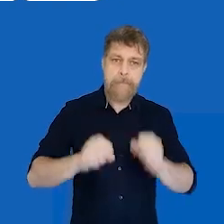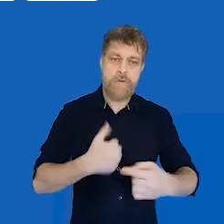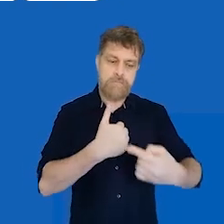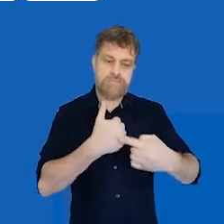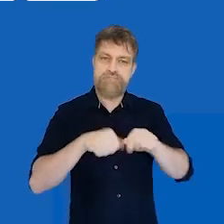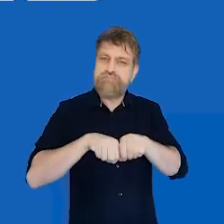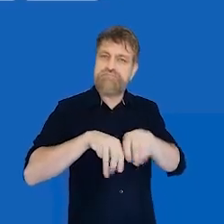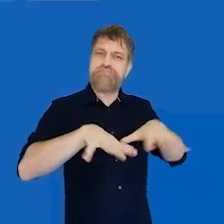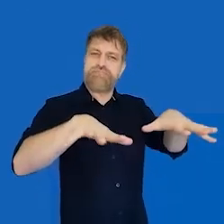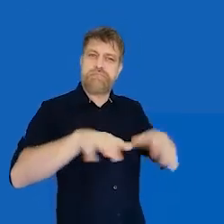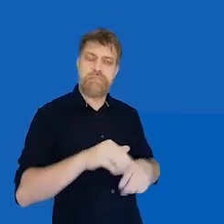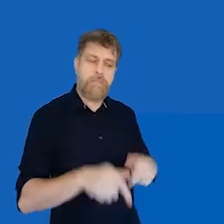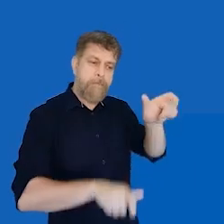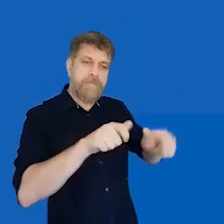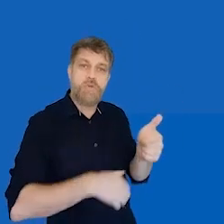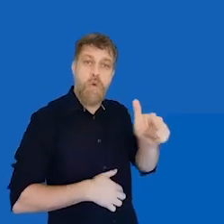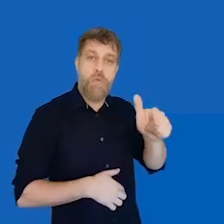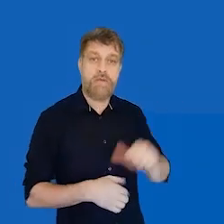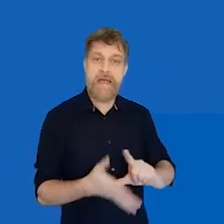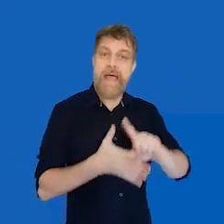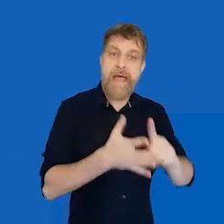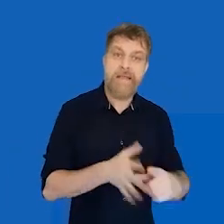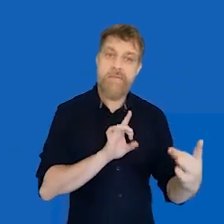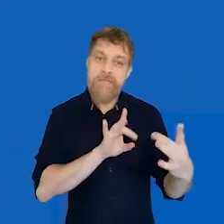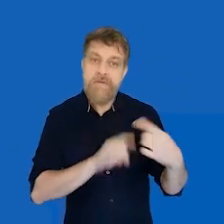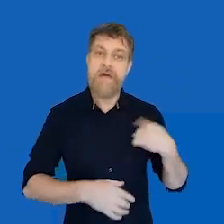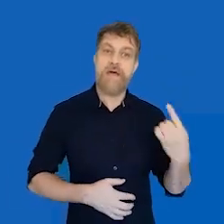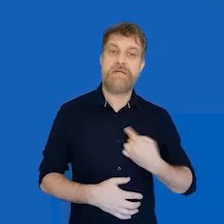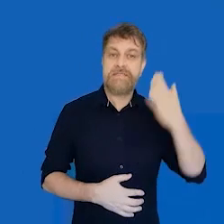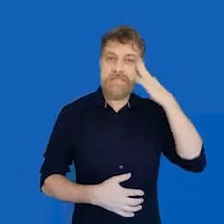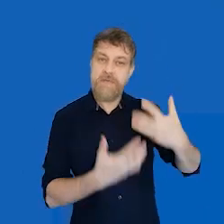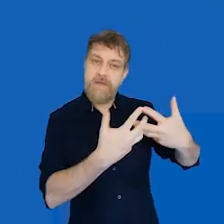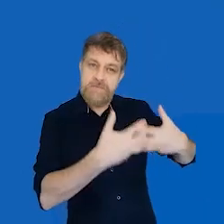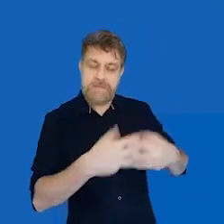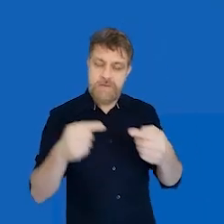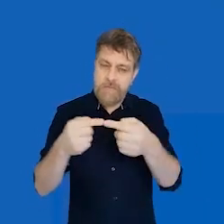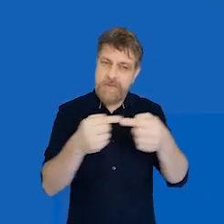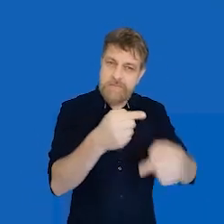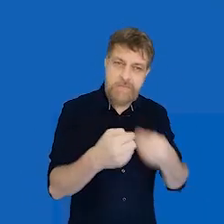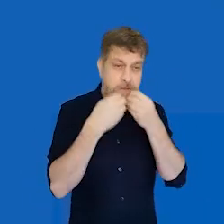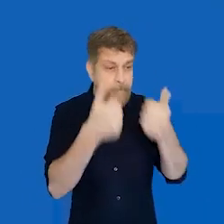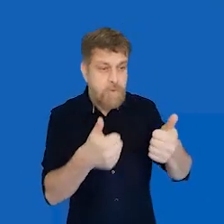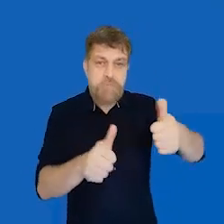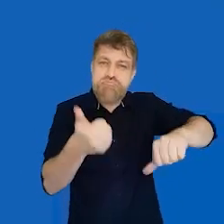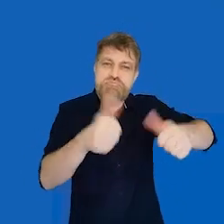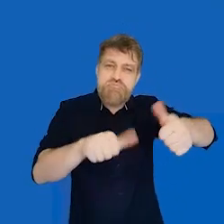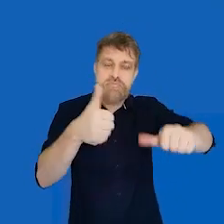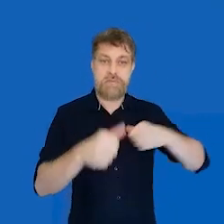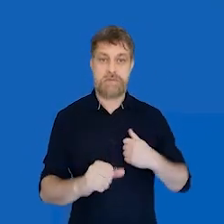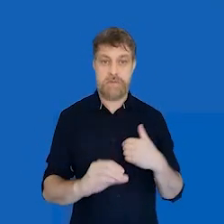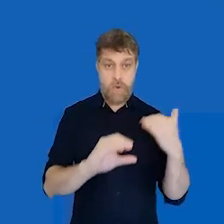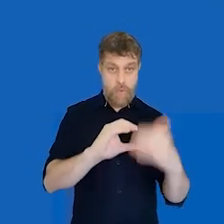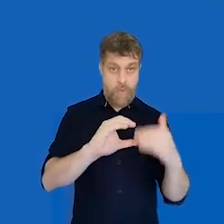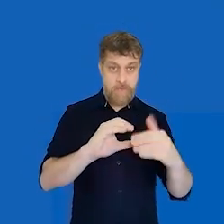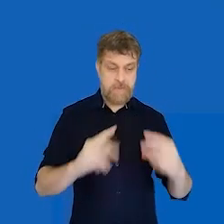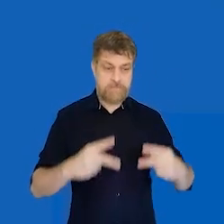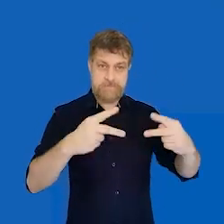com pessoas fora da GE. E deem um retorno para a gente do que vocês acharam, do que funcionou, do que não funcionou, do que poderíamos melhorar. No e-mail que vamos